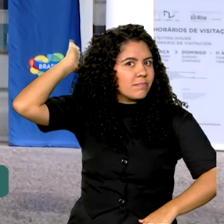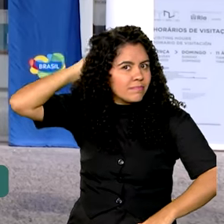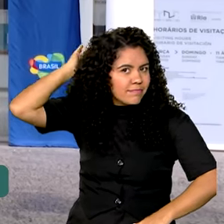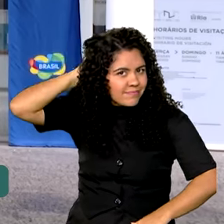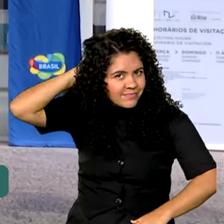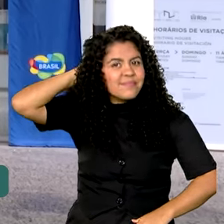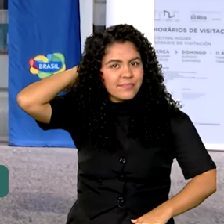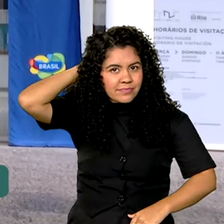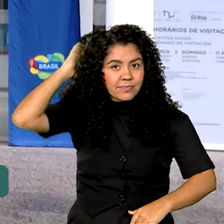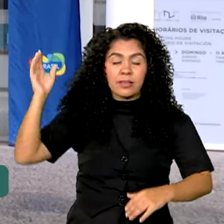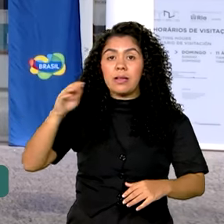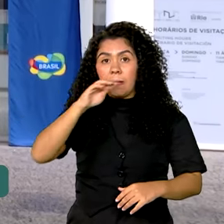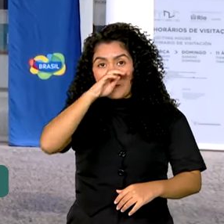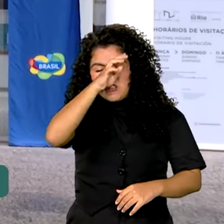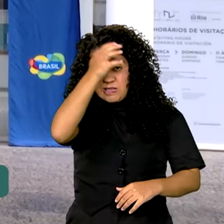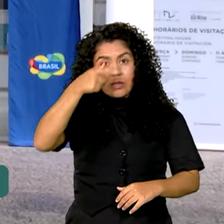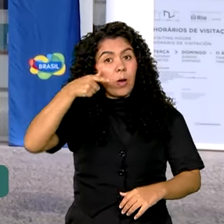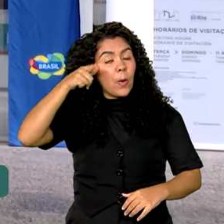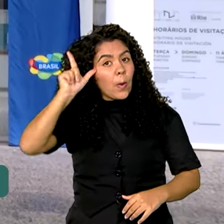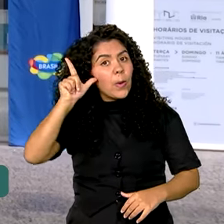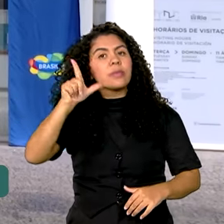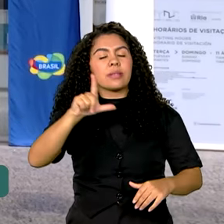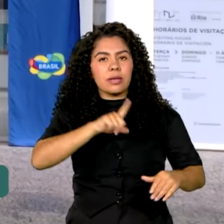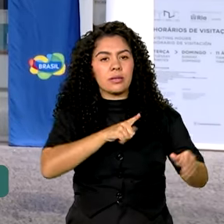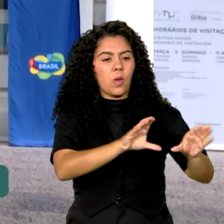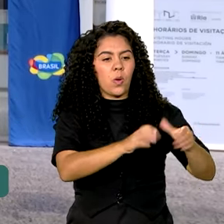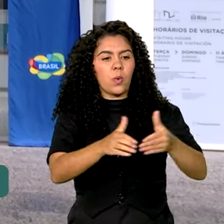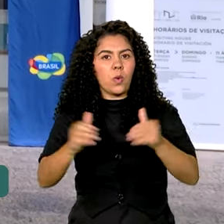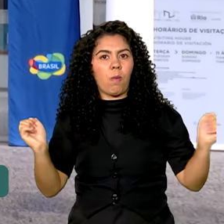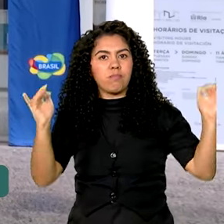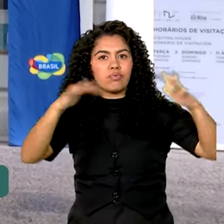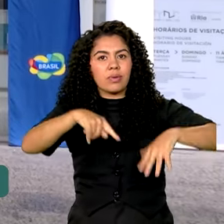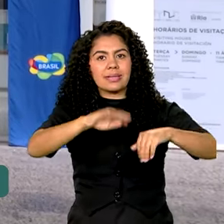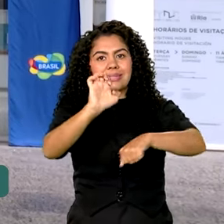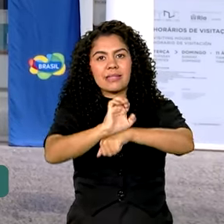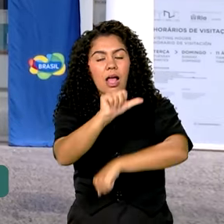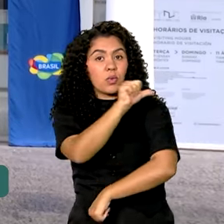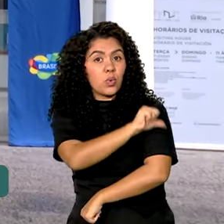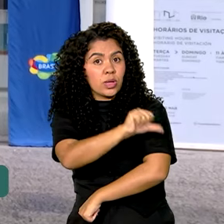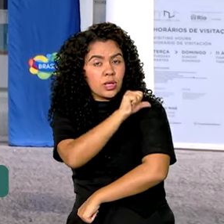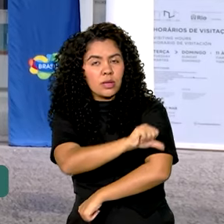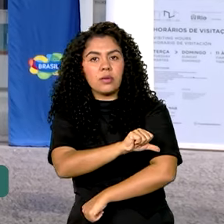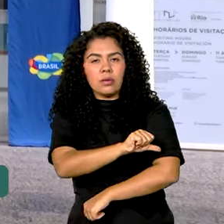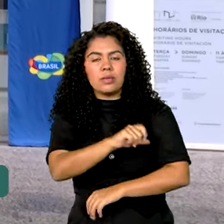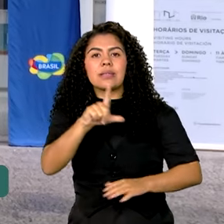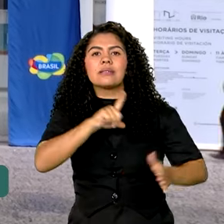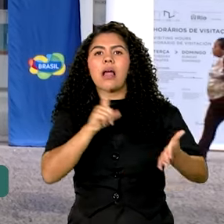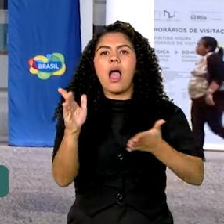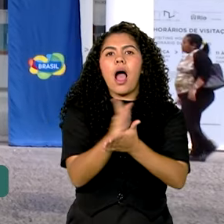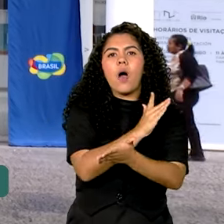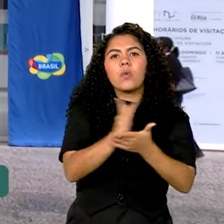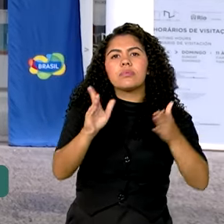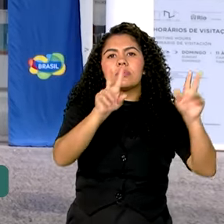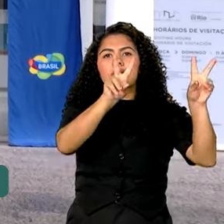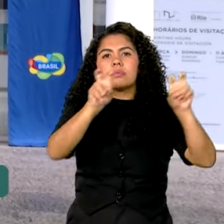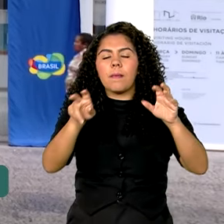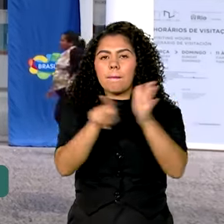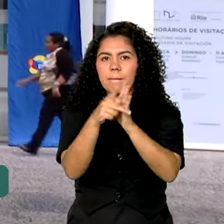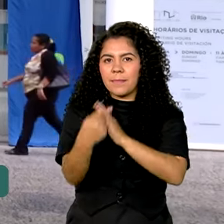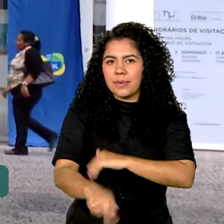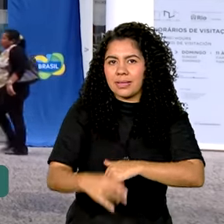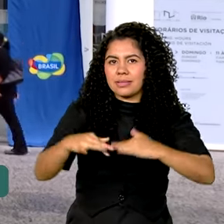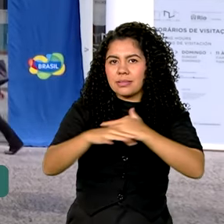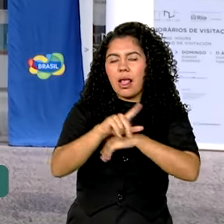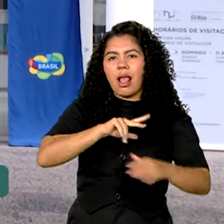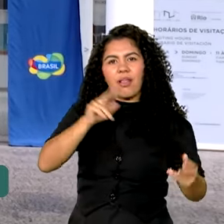Belém. Ontem, as delegações foram recebidas aqui no Rio de Janeiro com uma demonstração de alguns atrativos da cidade. Eles visitaram